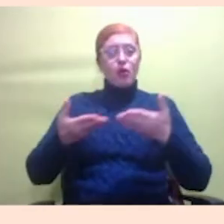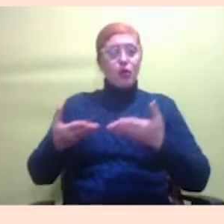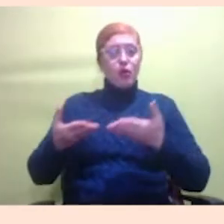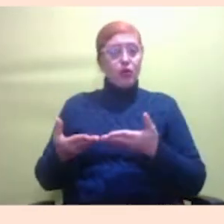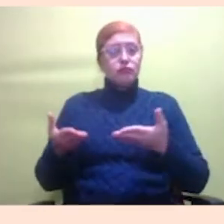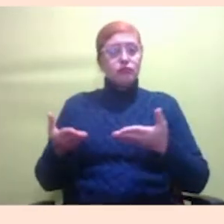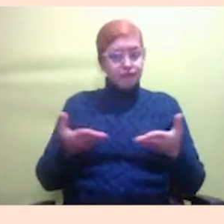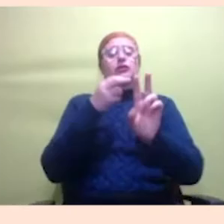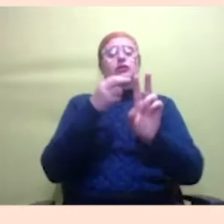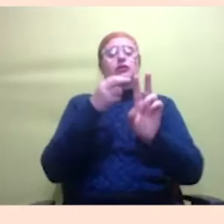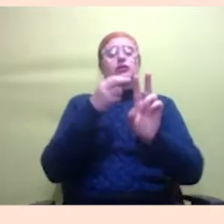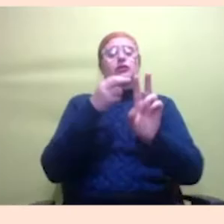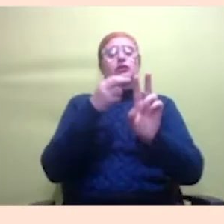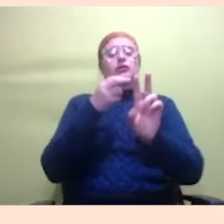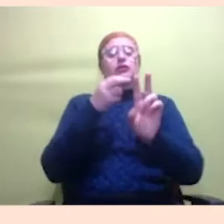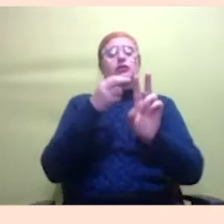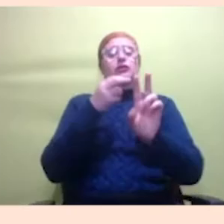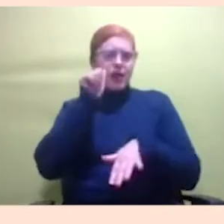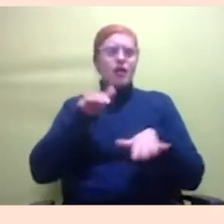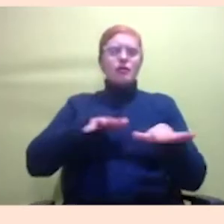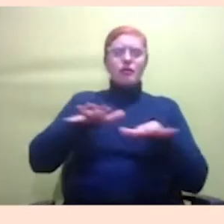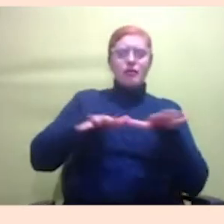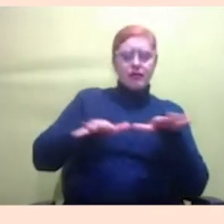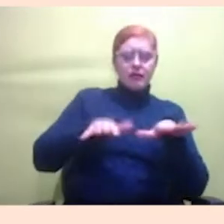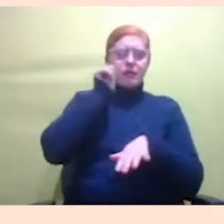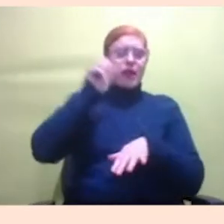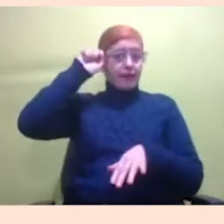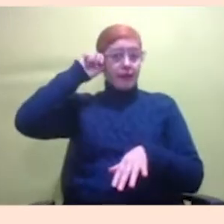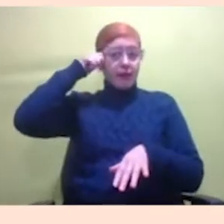dos movimentos de mulheres negras, do movimento social em geral,